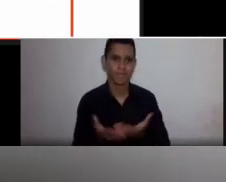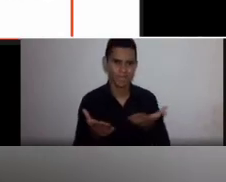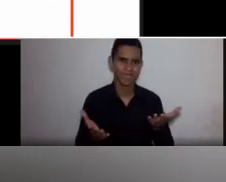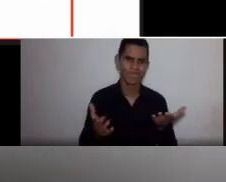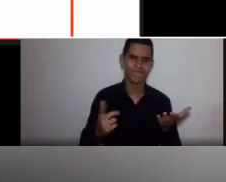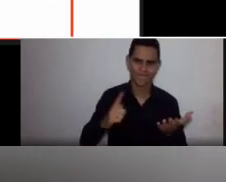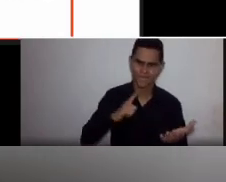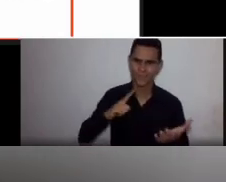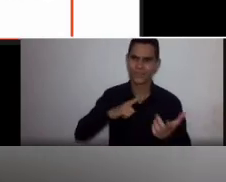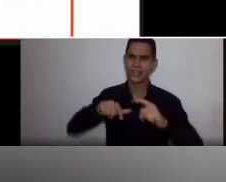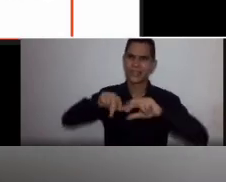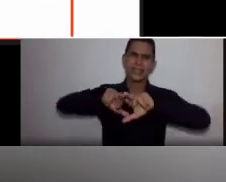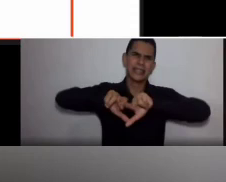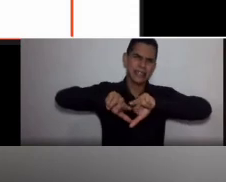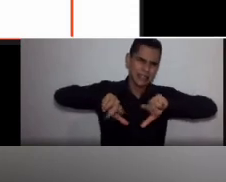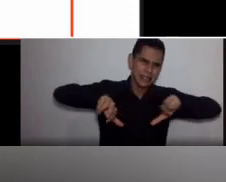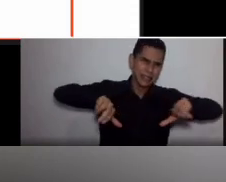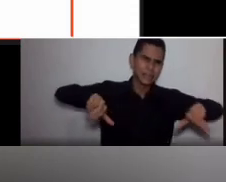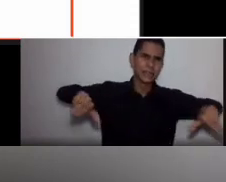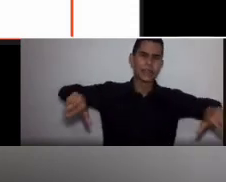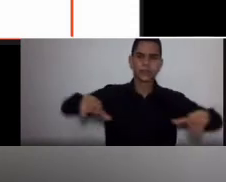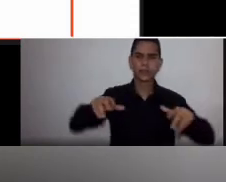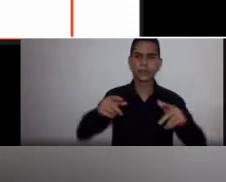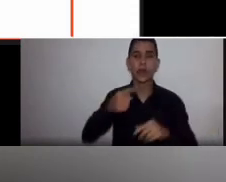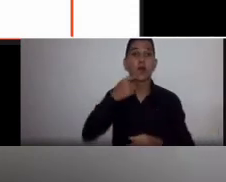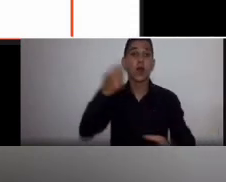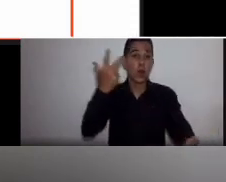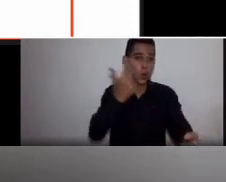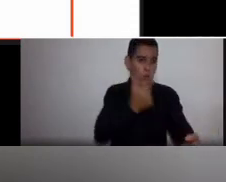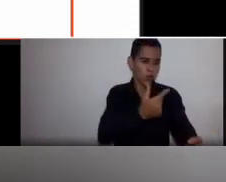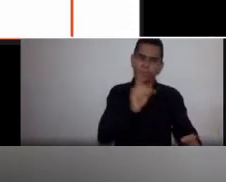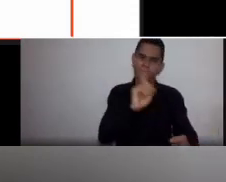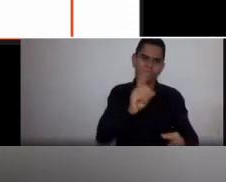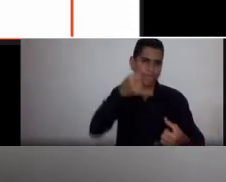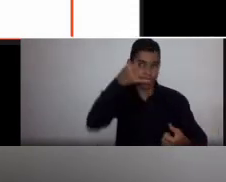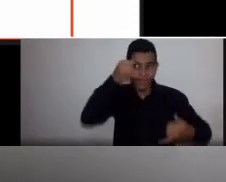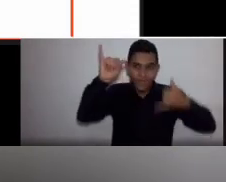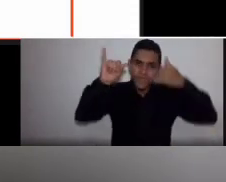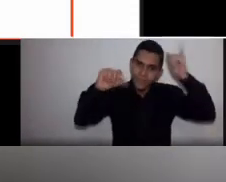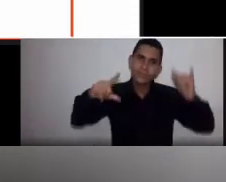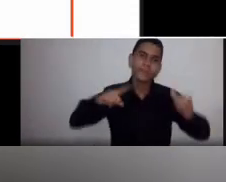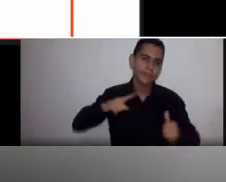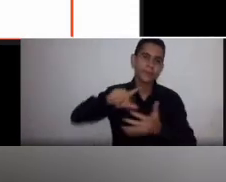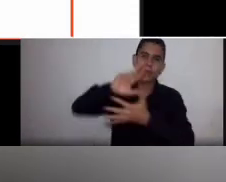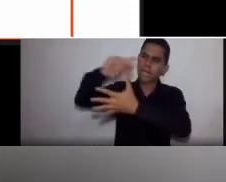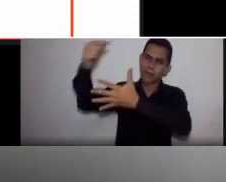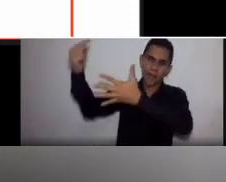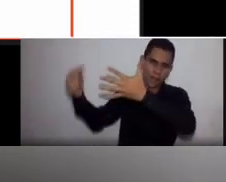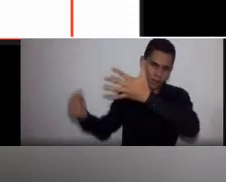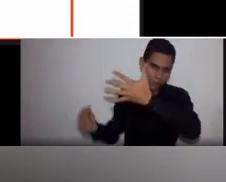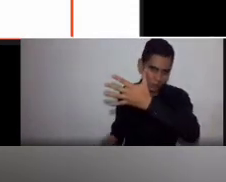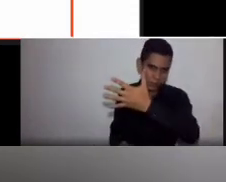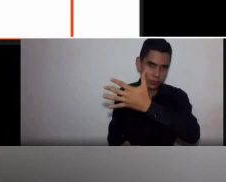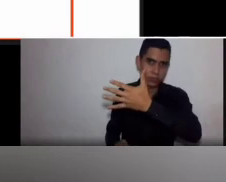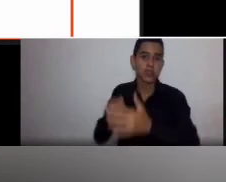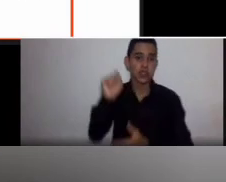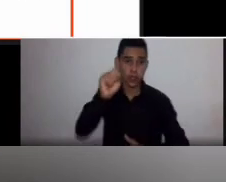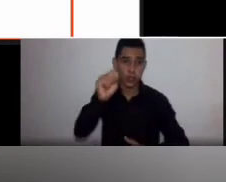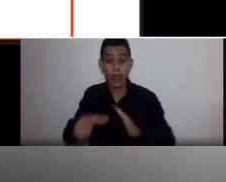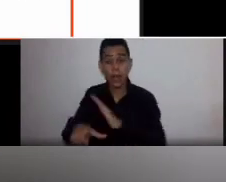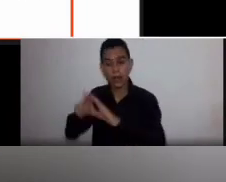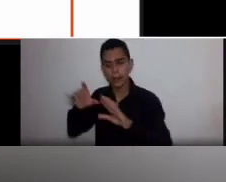várias formas para evitar transfusão, desde o pré-operatório, logicamente, planejamento, no intra